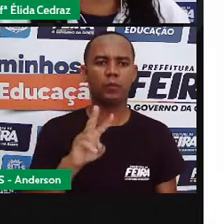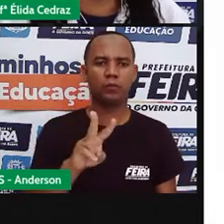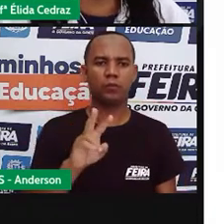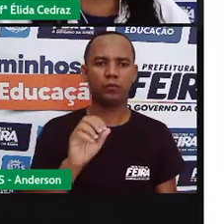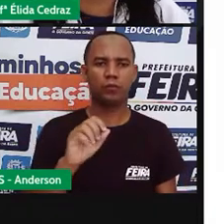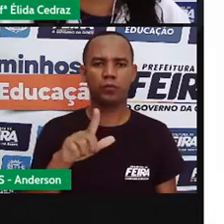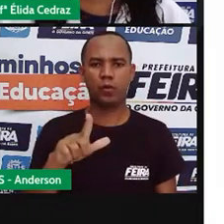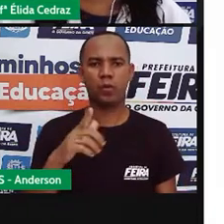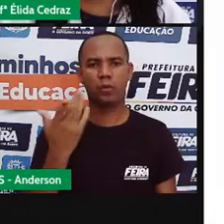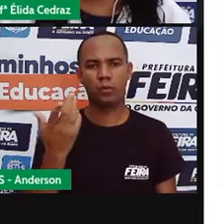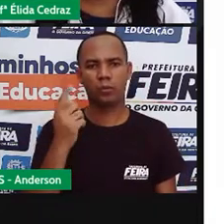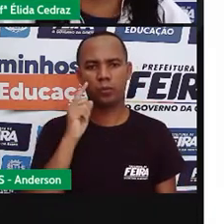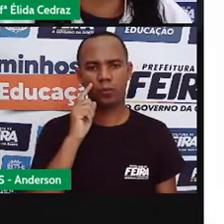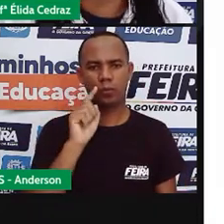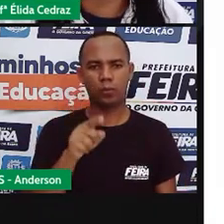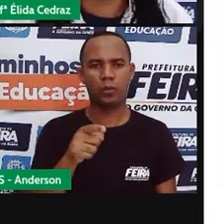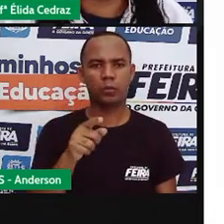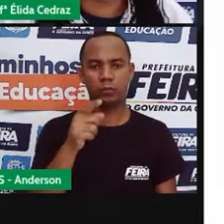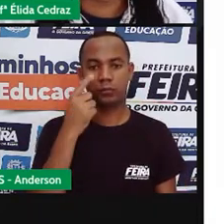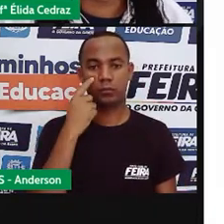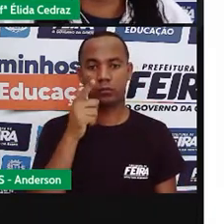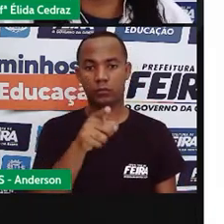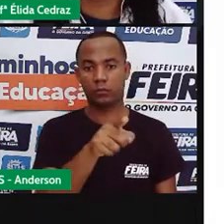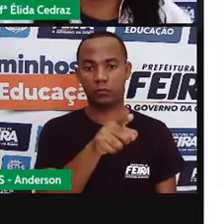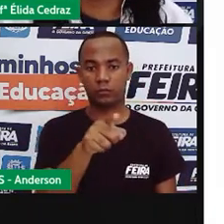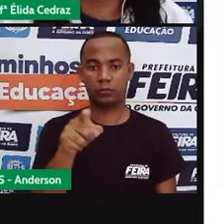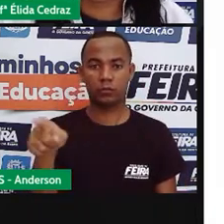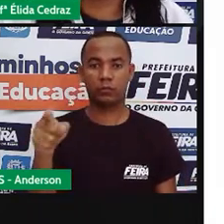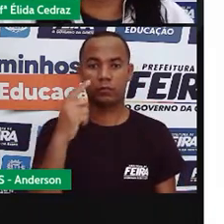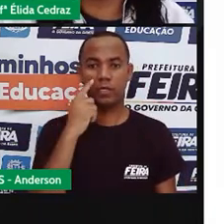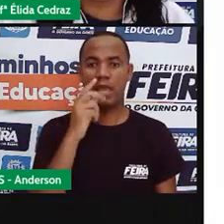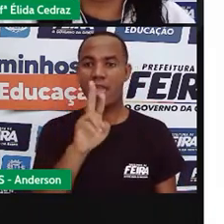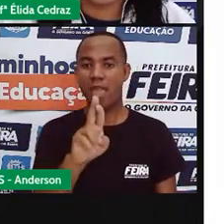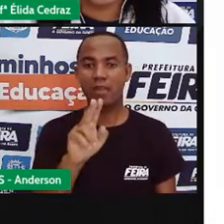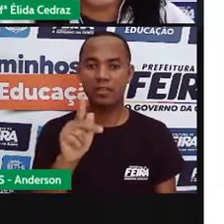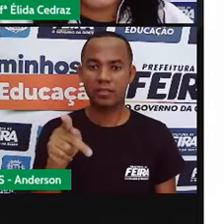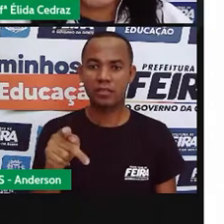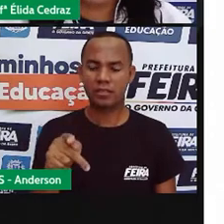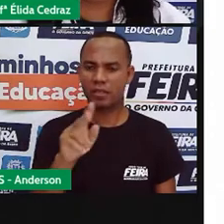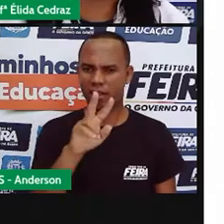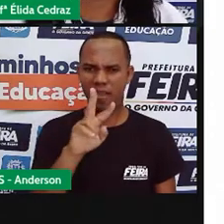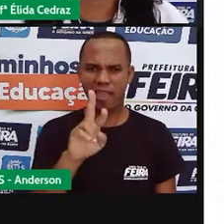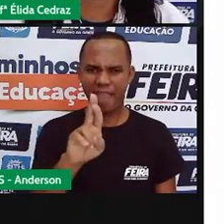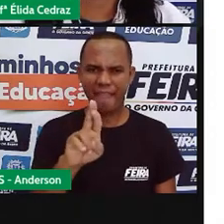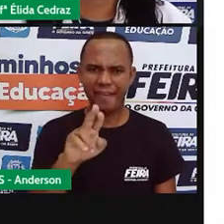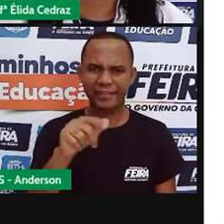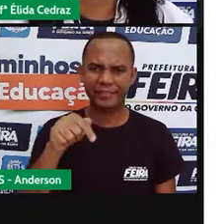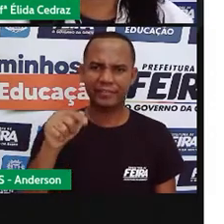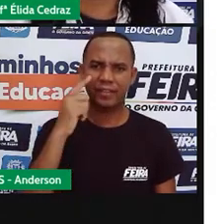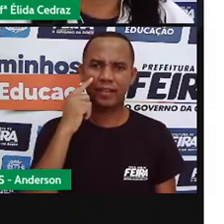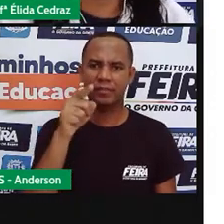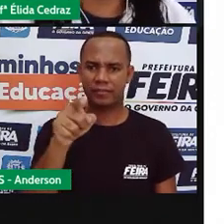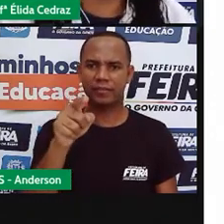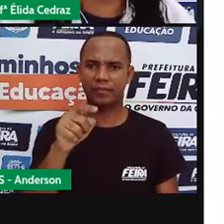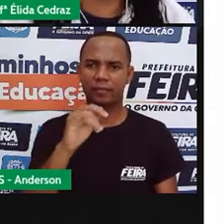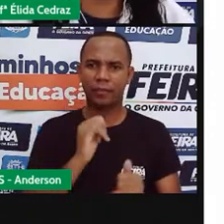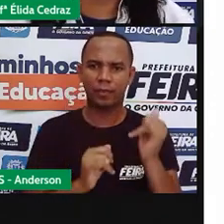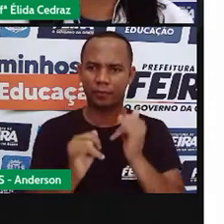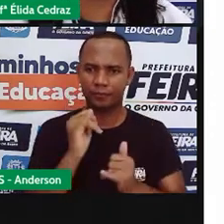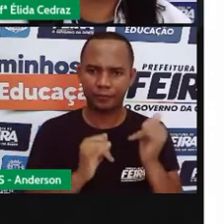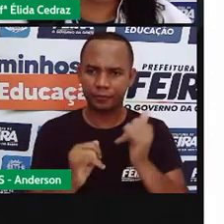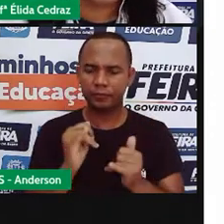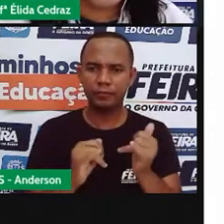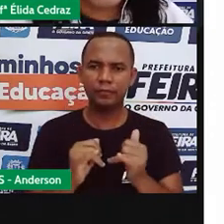R7, Terra e o IG. Esses portais, eles dão de